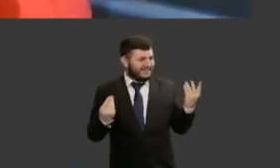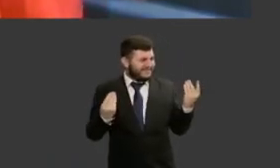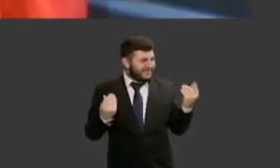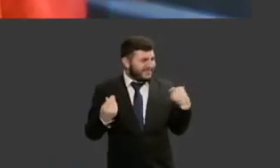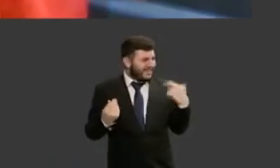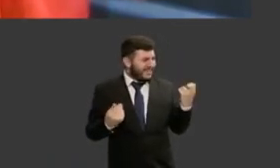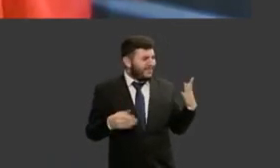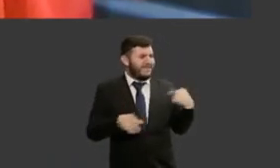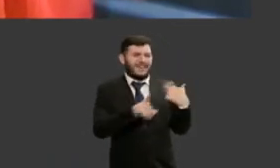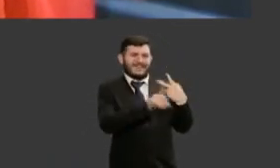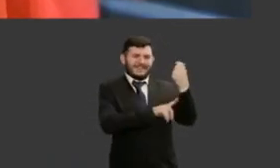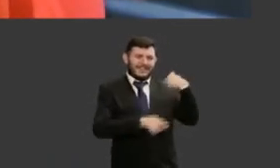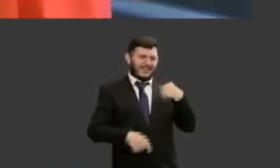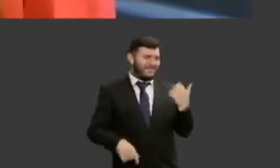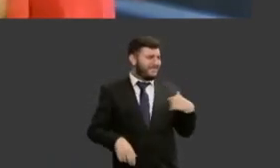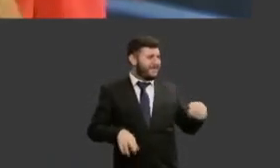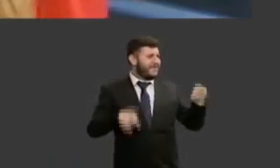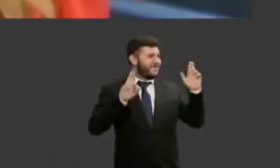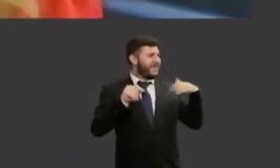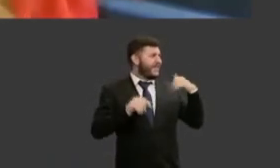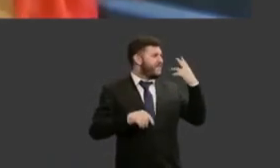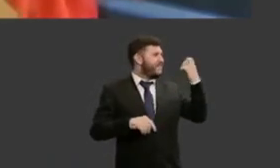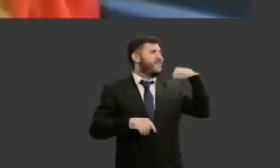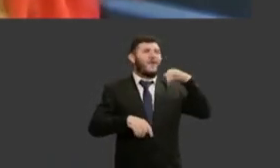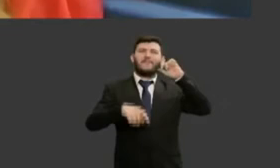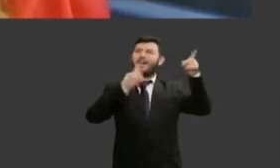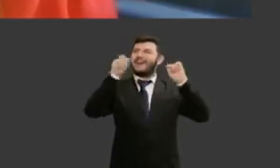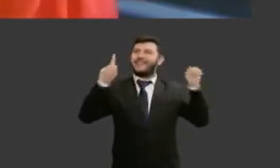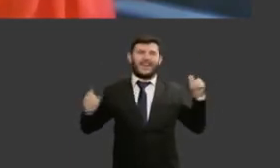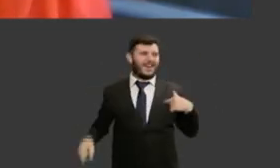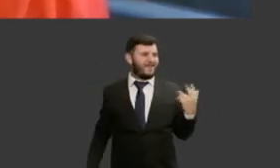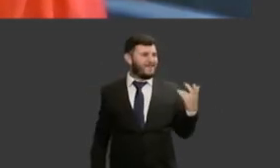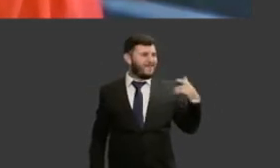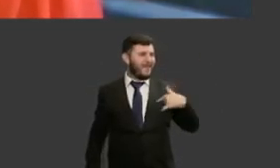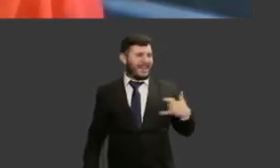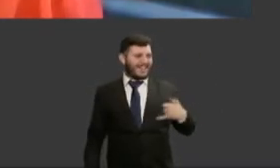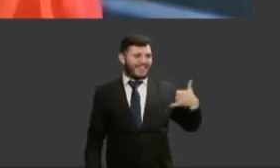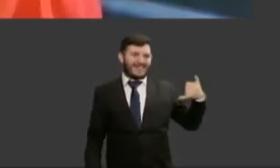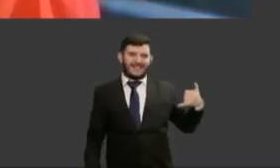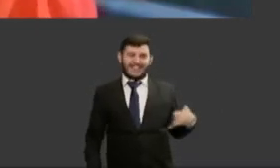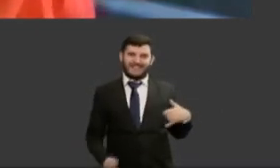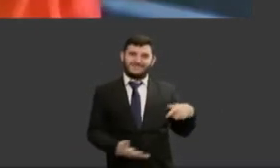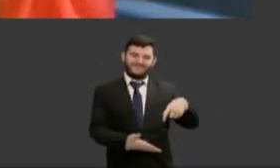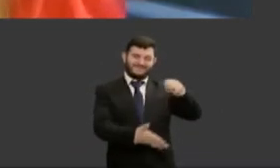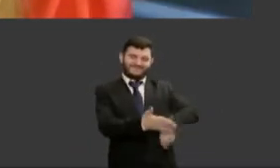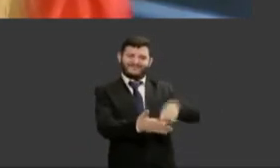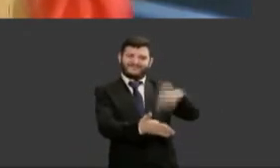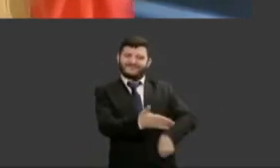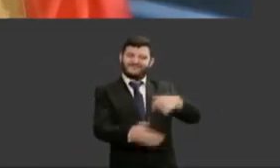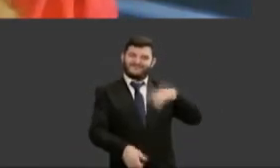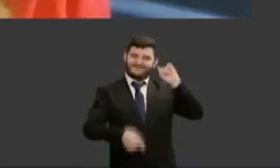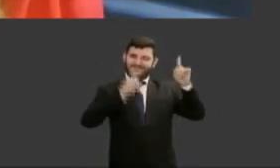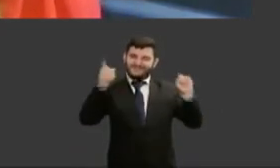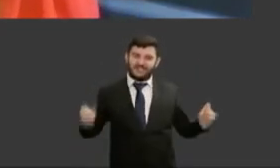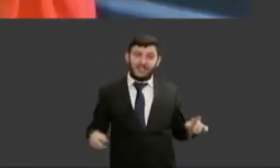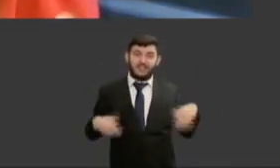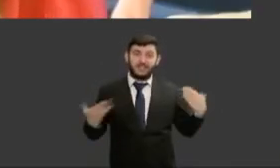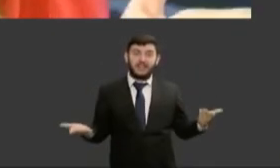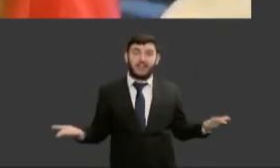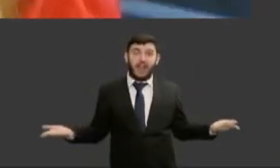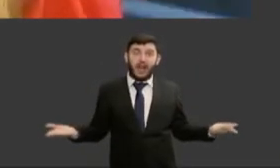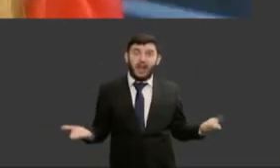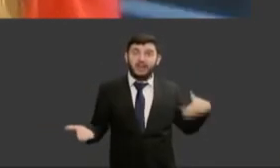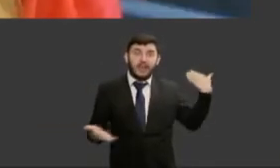mandar eu pudesse utilizar da minha caneta infelizmente essa discriminação ainda acontece com as mulheres